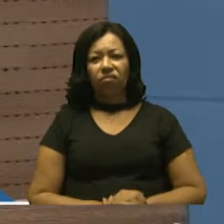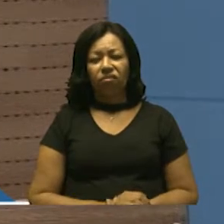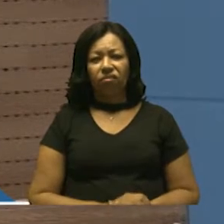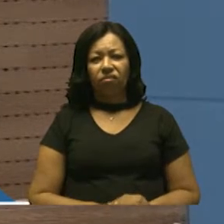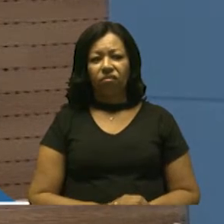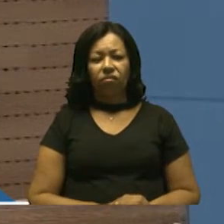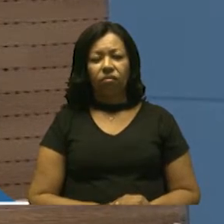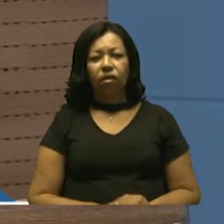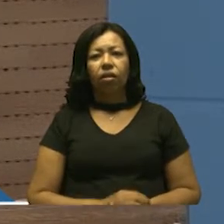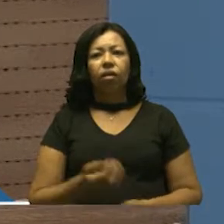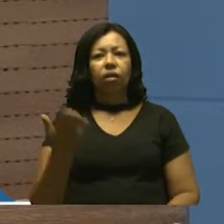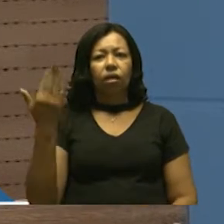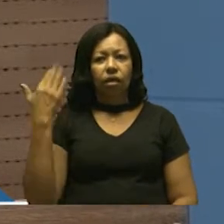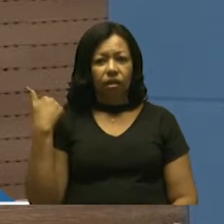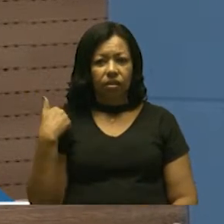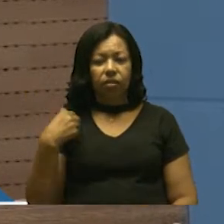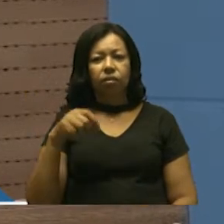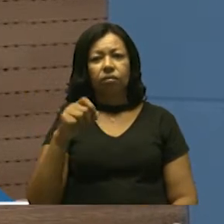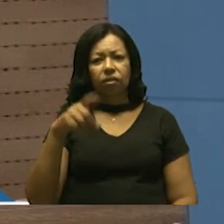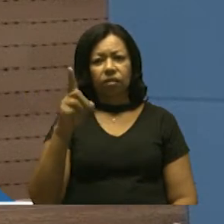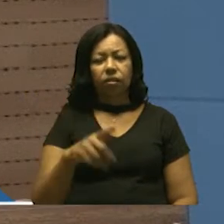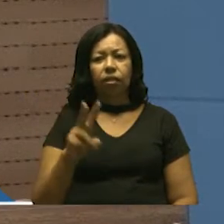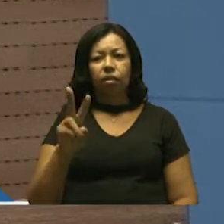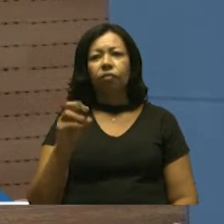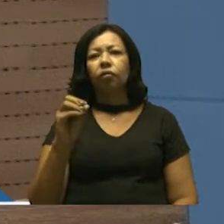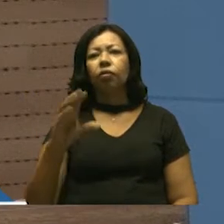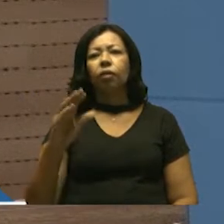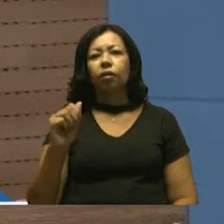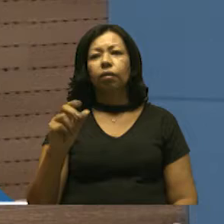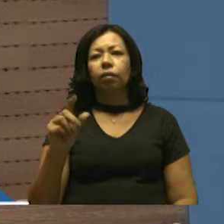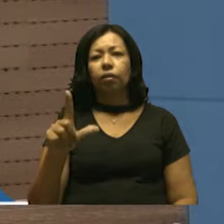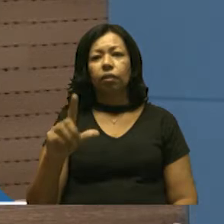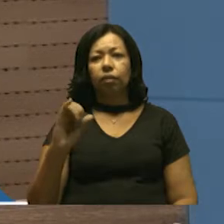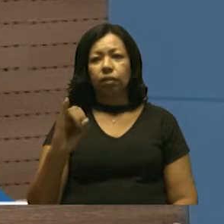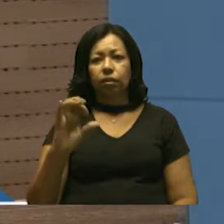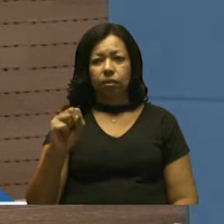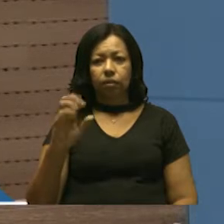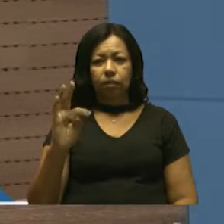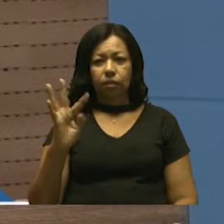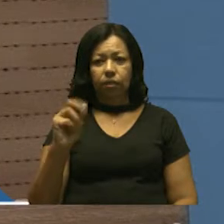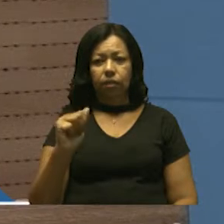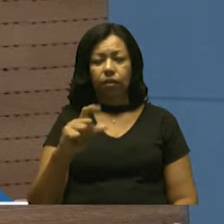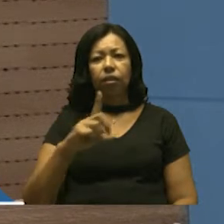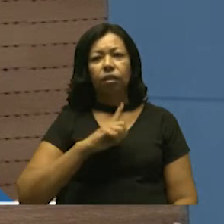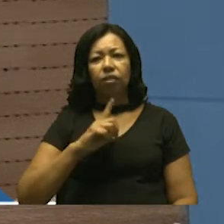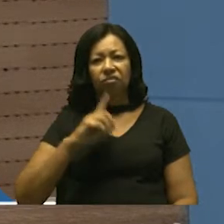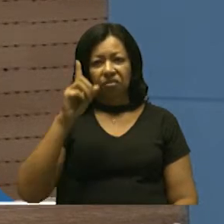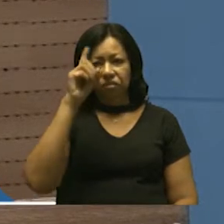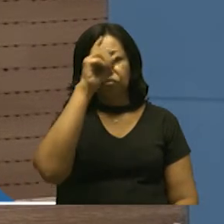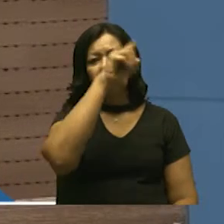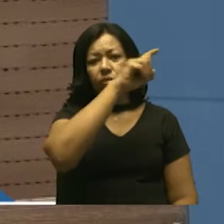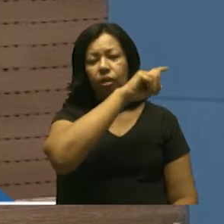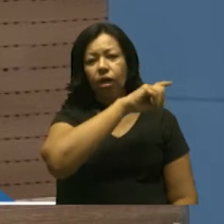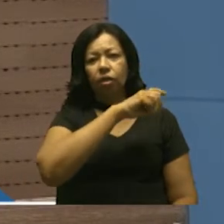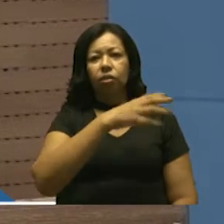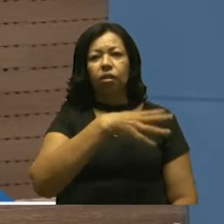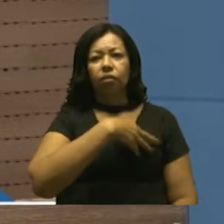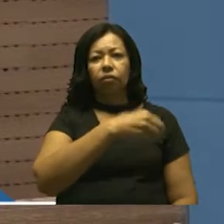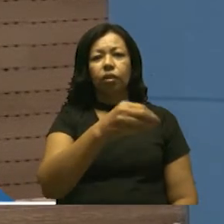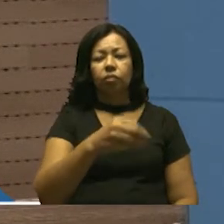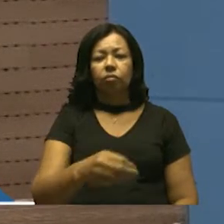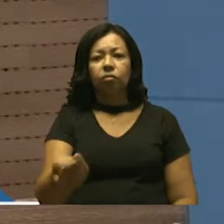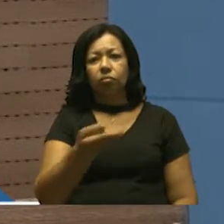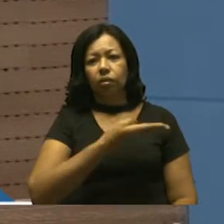ele sofreu, vereador Lala, passou diversas dificuldades, é filho de uma